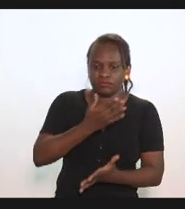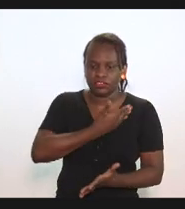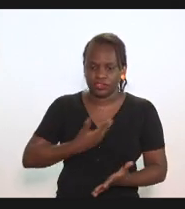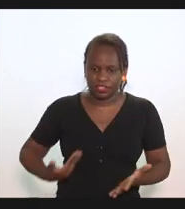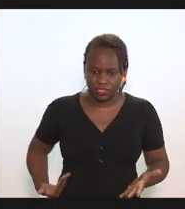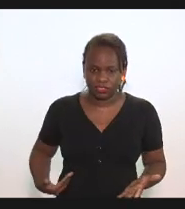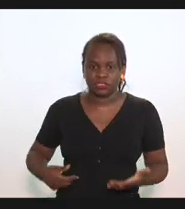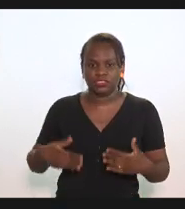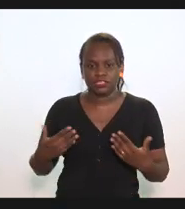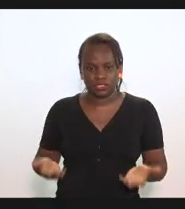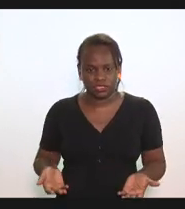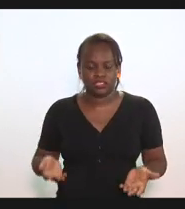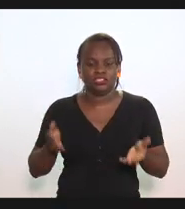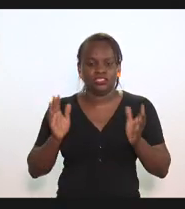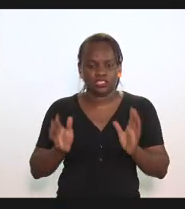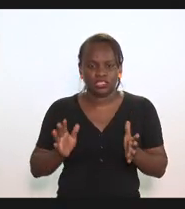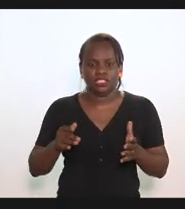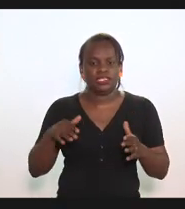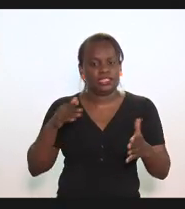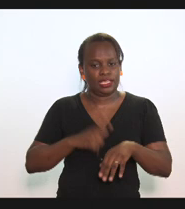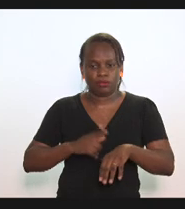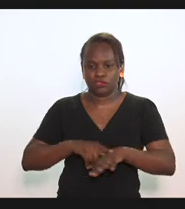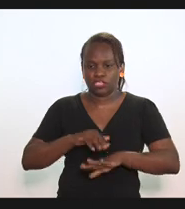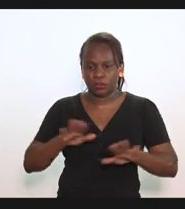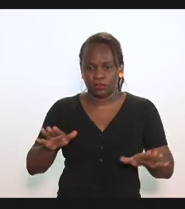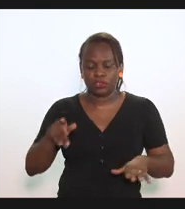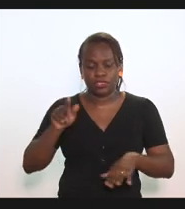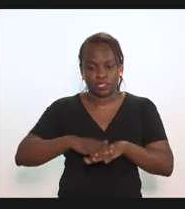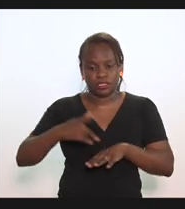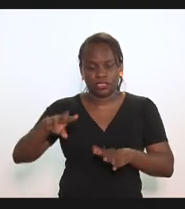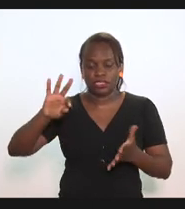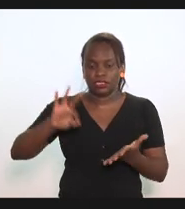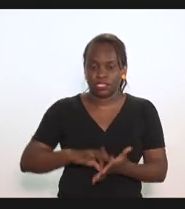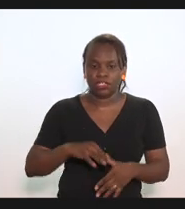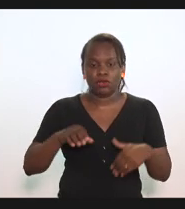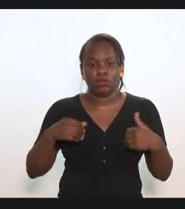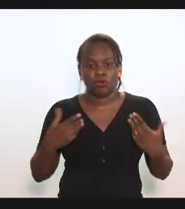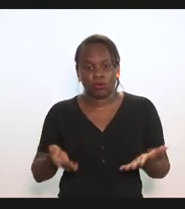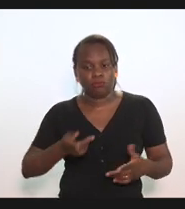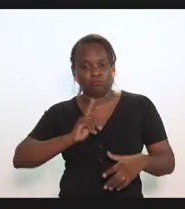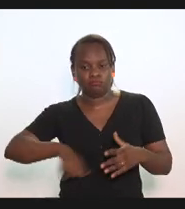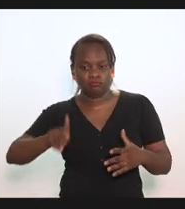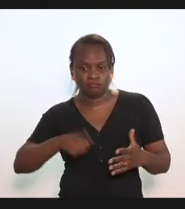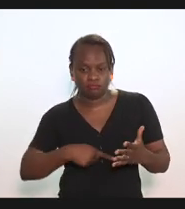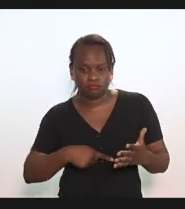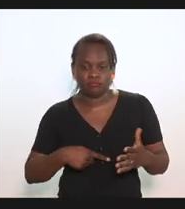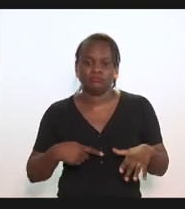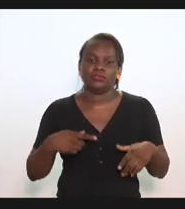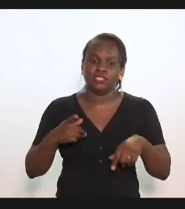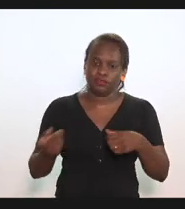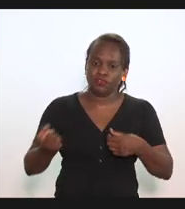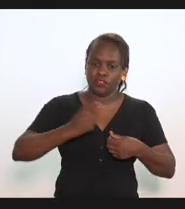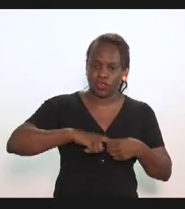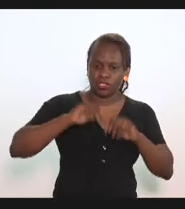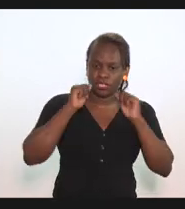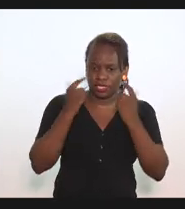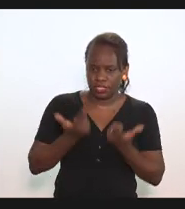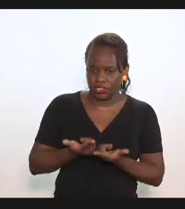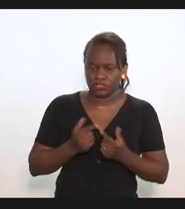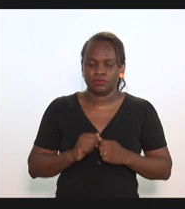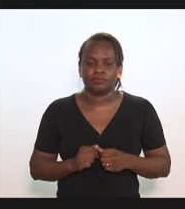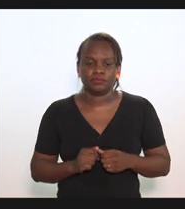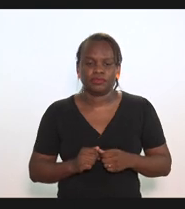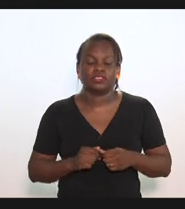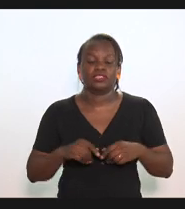inclusive o prazo já se esgotou para sanção ou veto e consequente retorno a essa casa legislativa